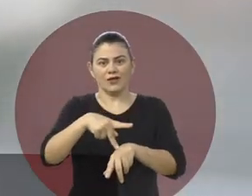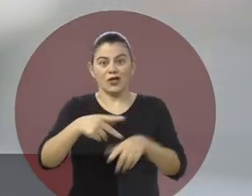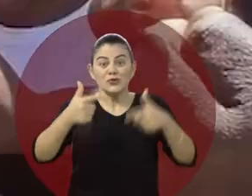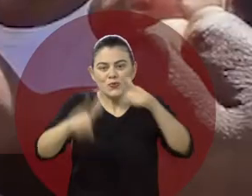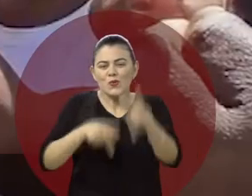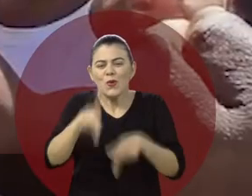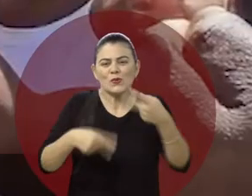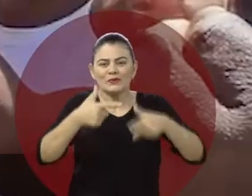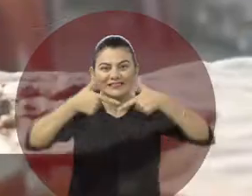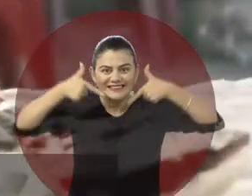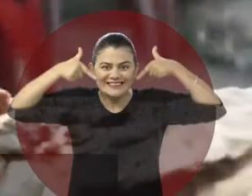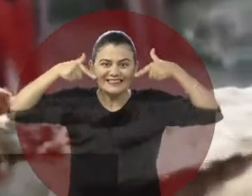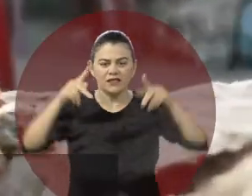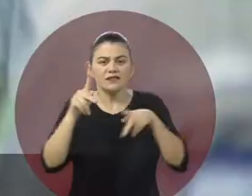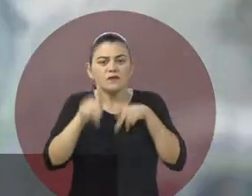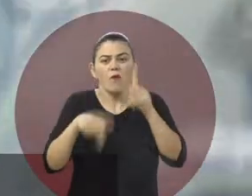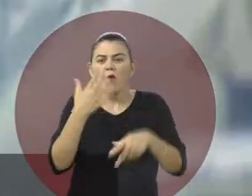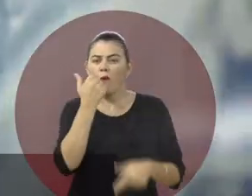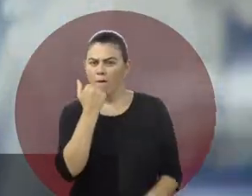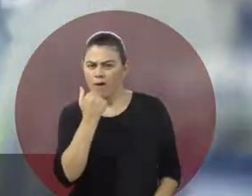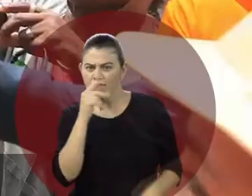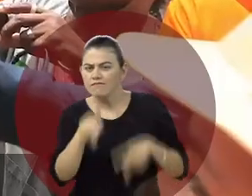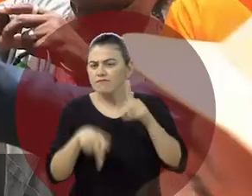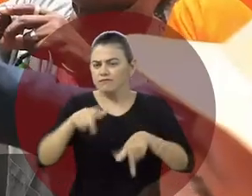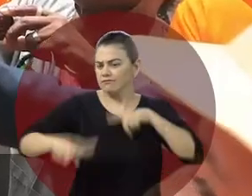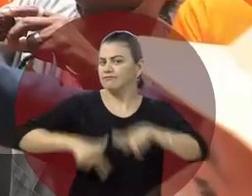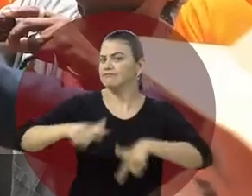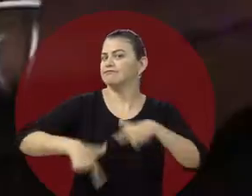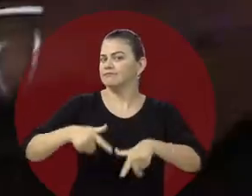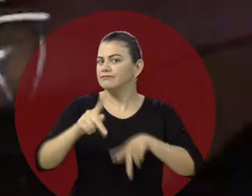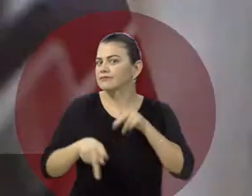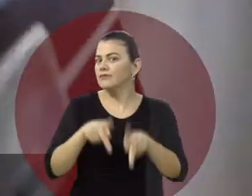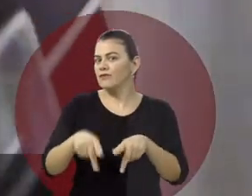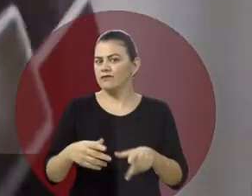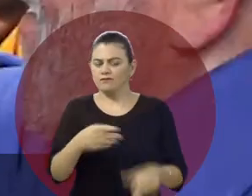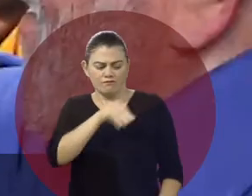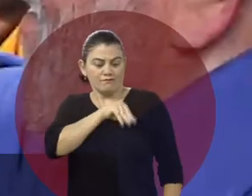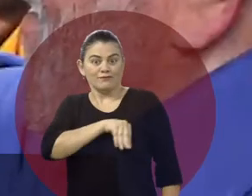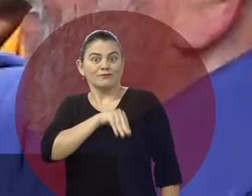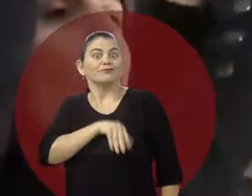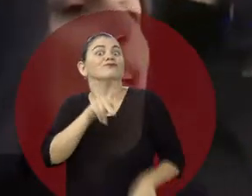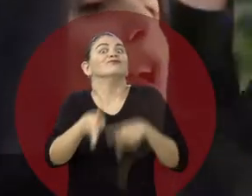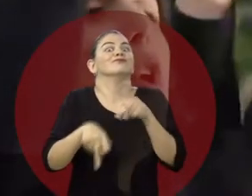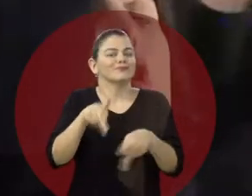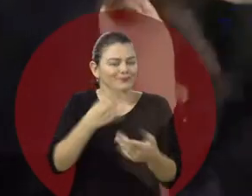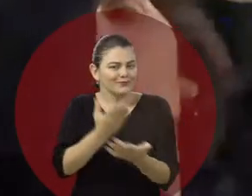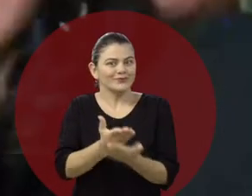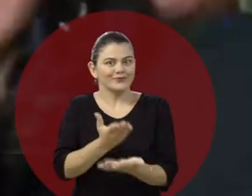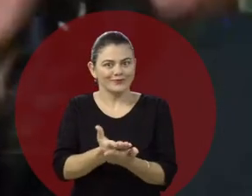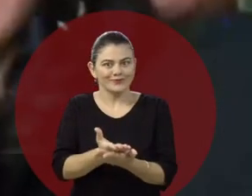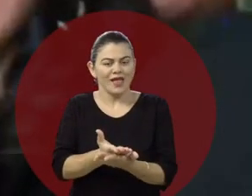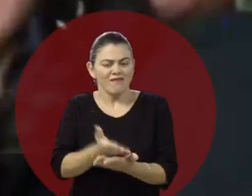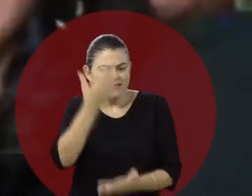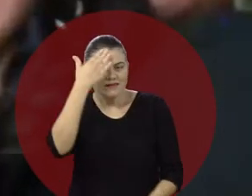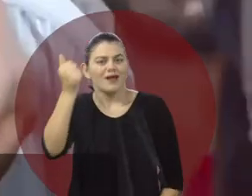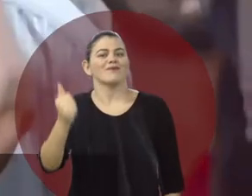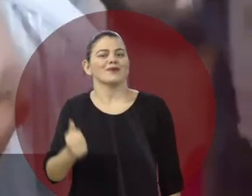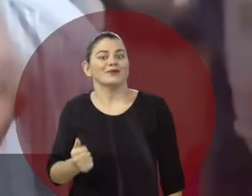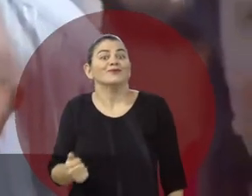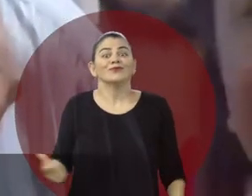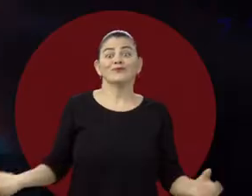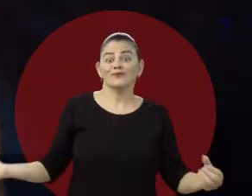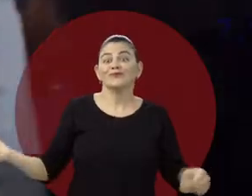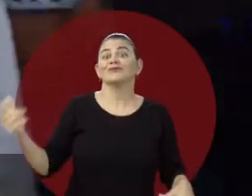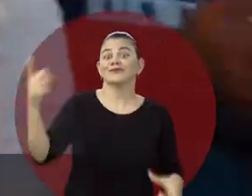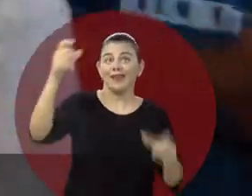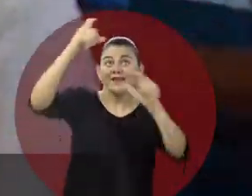povo sorria, esse povo comia, esse povo trabalhava, esse povo recebia salário, esse povo estudava. Ele sabe disso.